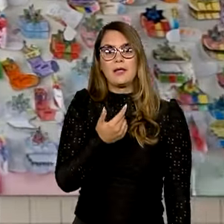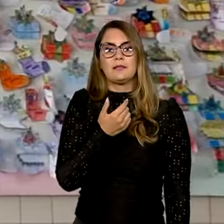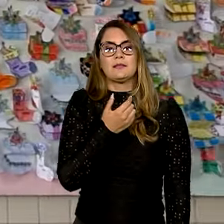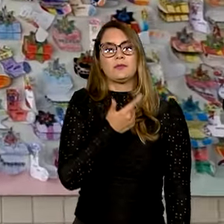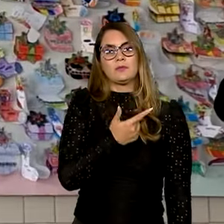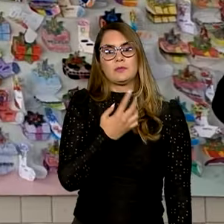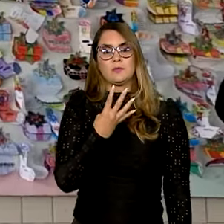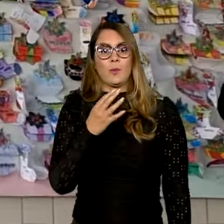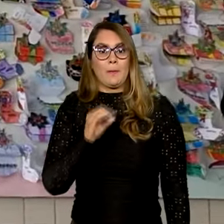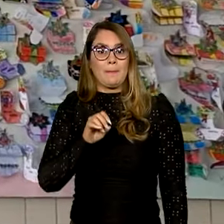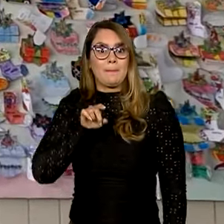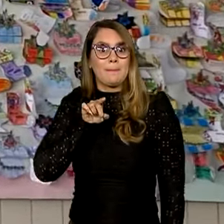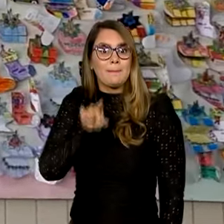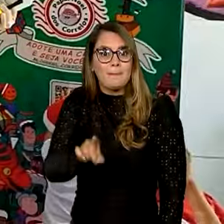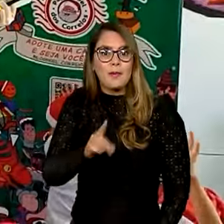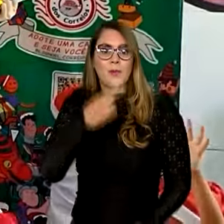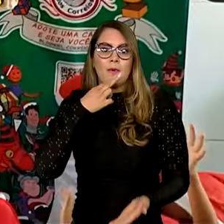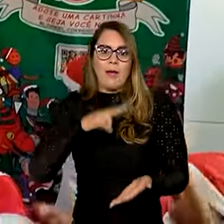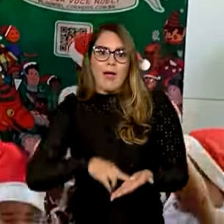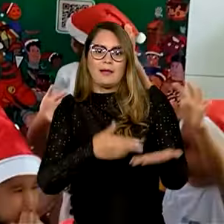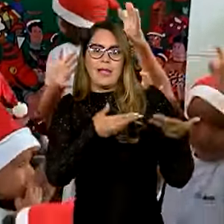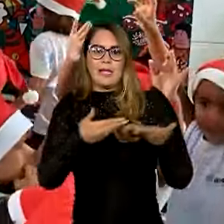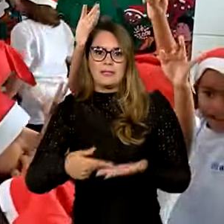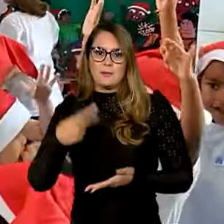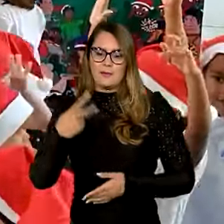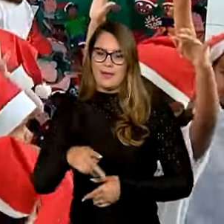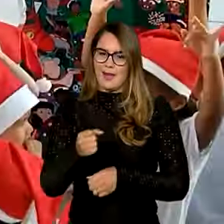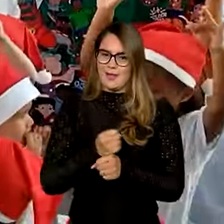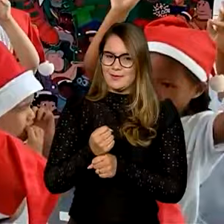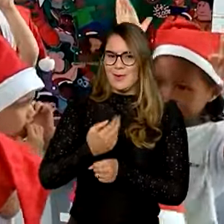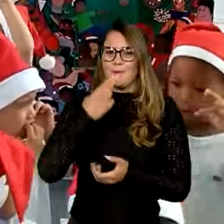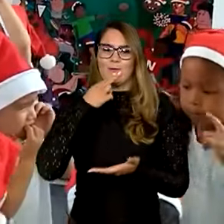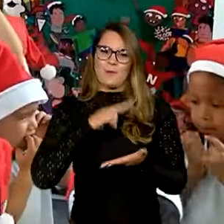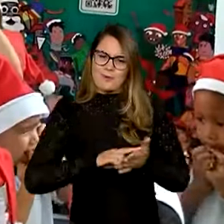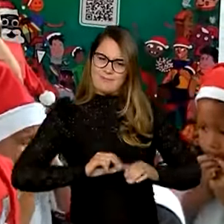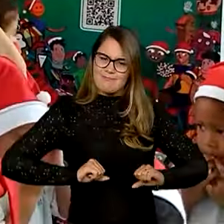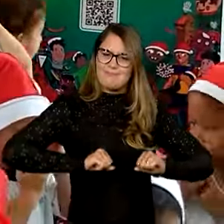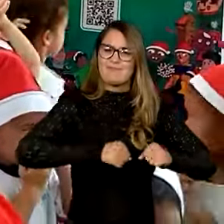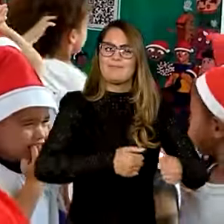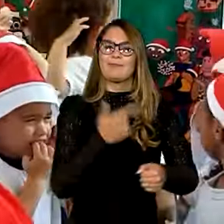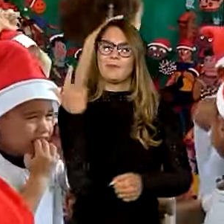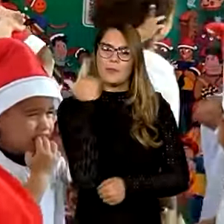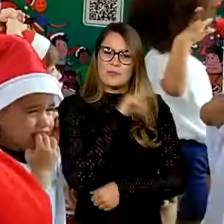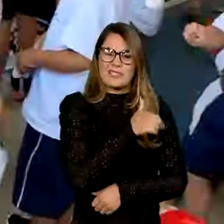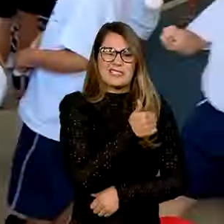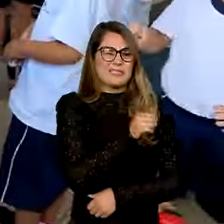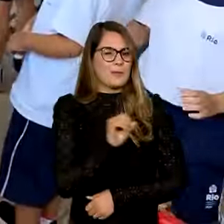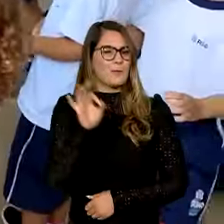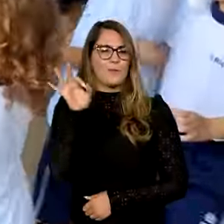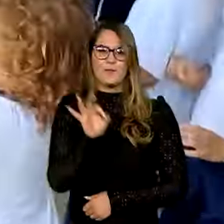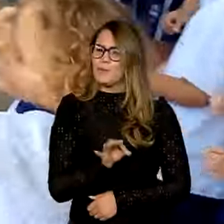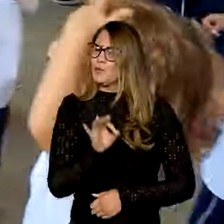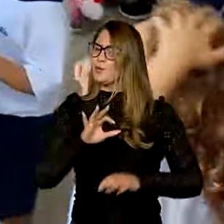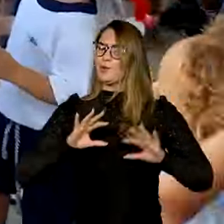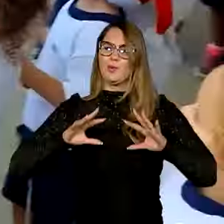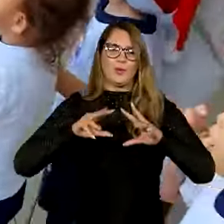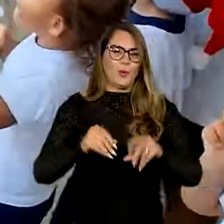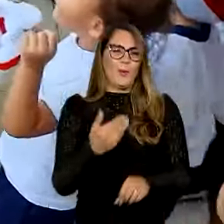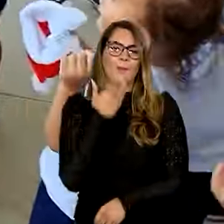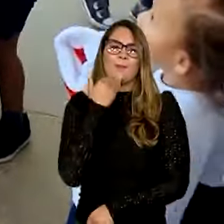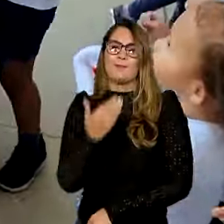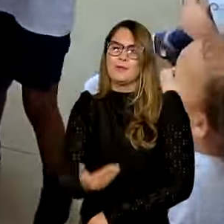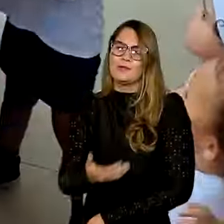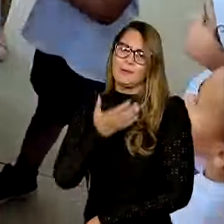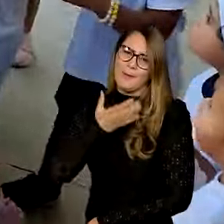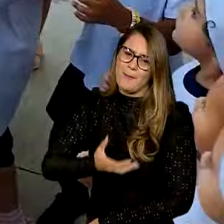mil cartas já recebidas neste ano, os Correios estão empenhados em realizar 100% dos pedidos ao bom